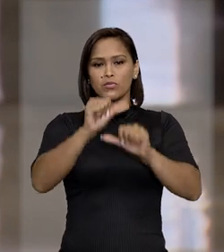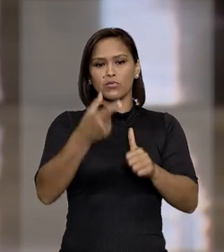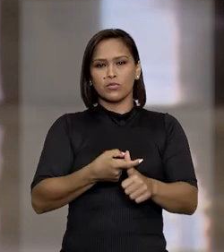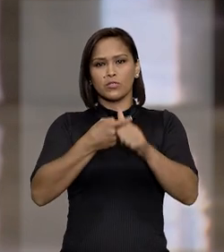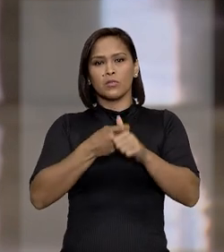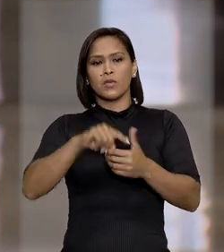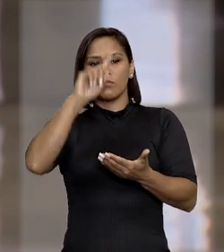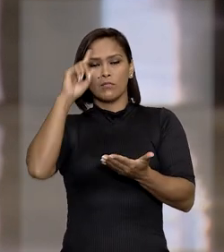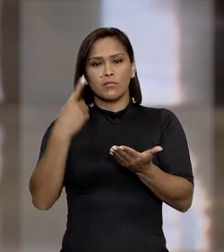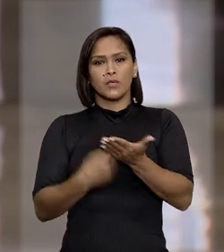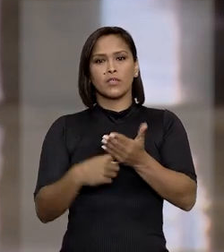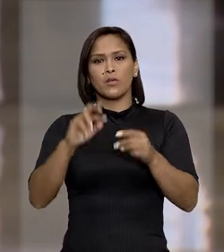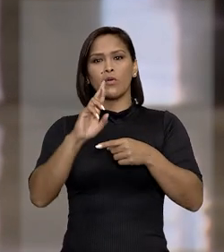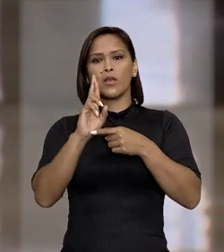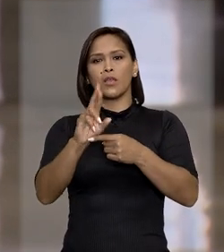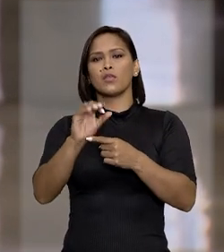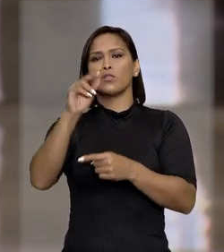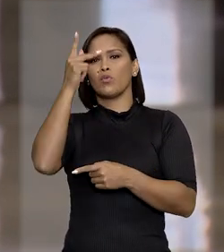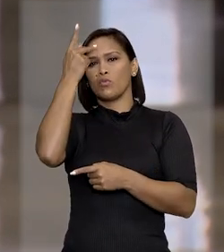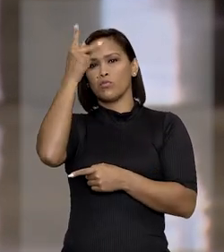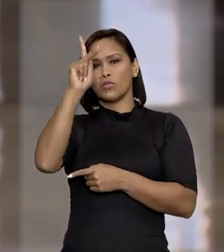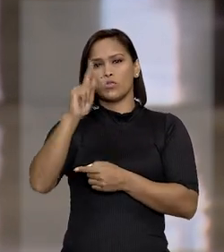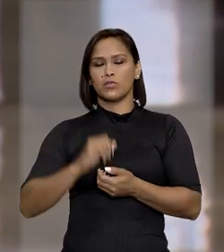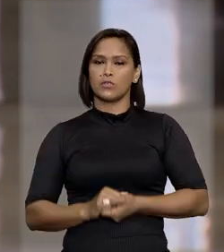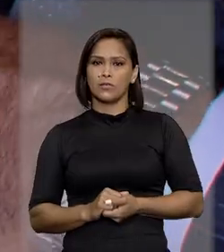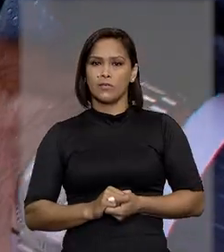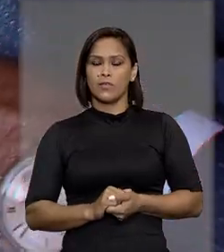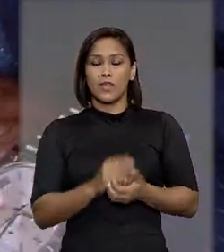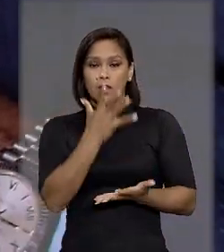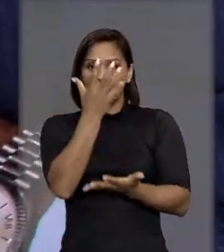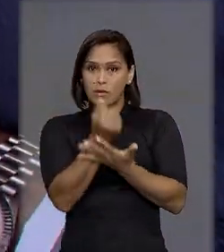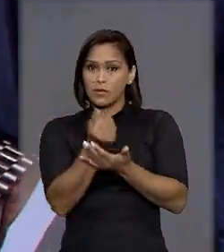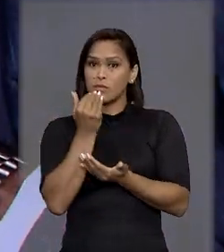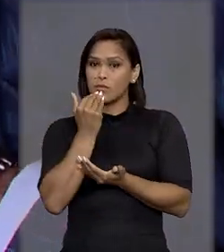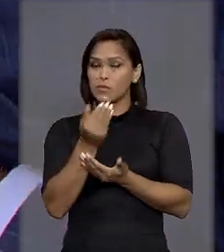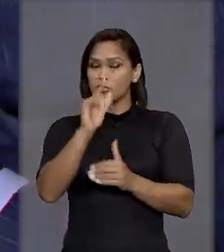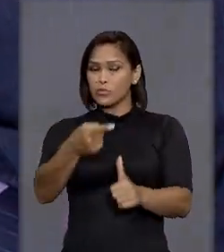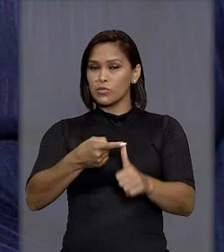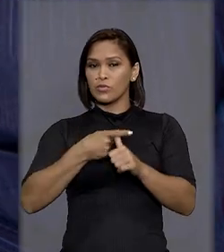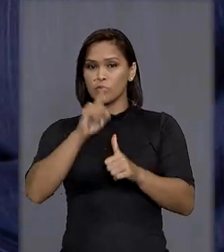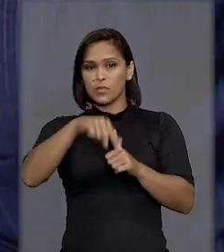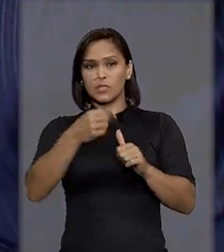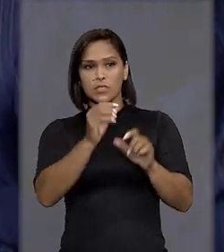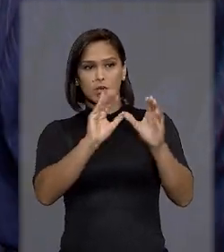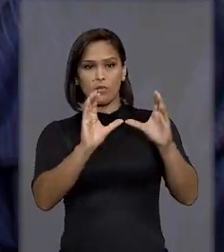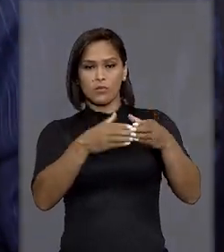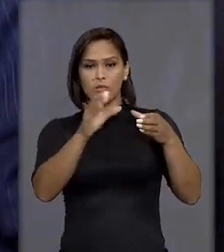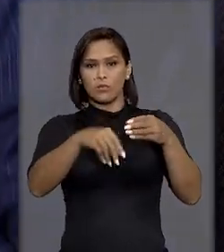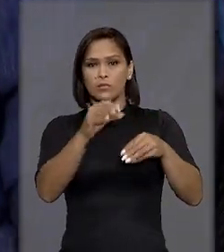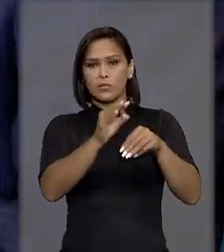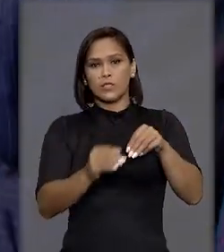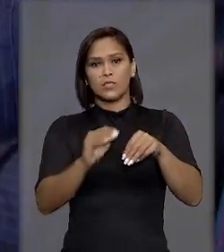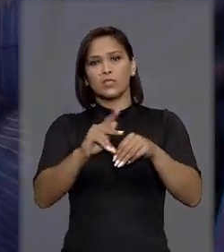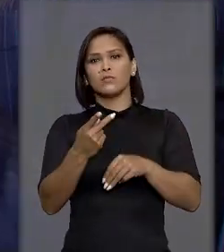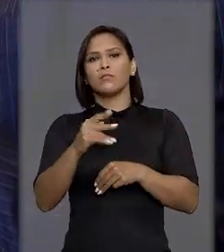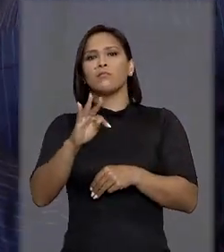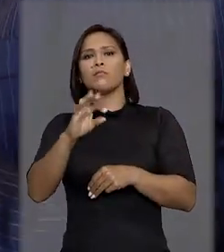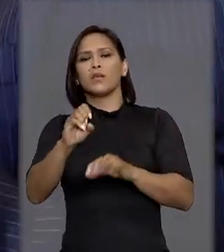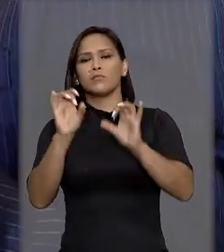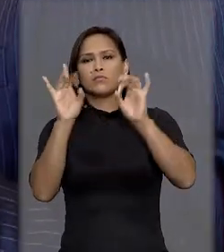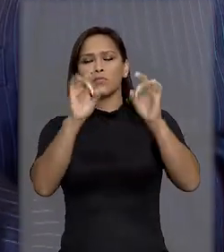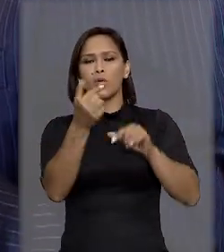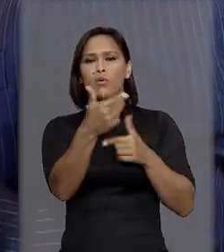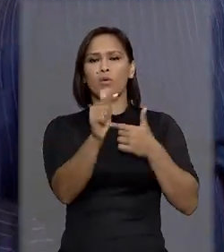suspensos pela recente decisão do relator no TJ Paulista. Ao acolher o pedido de suspensão do grupo, o ministro Humberto Martins